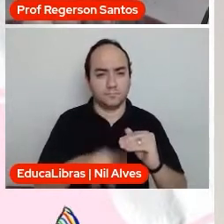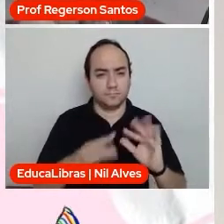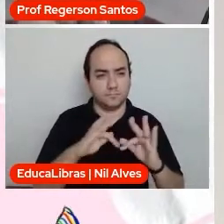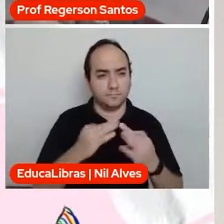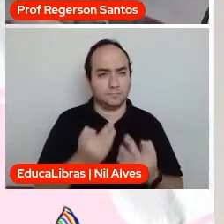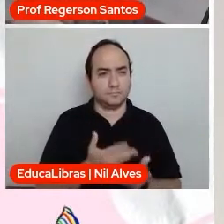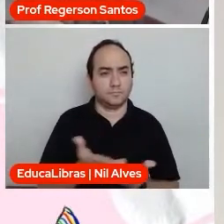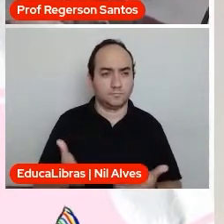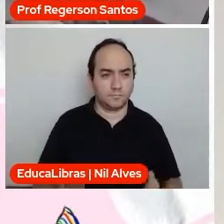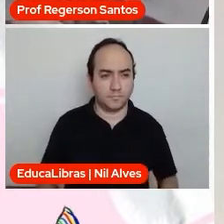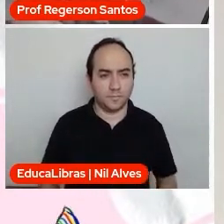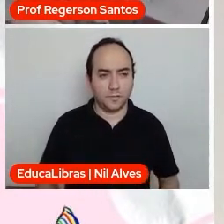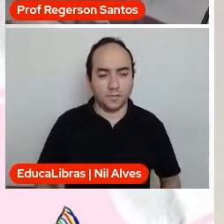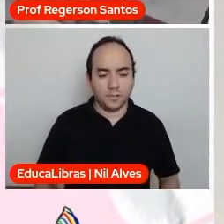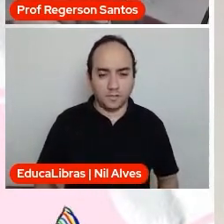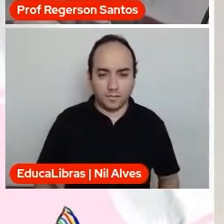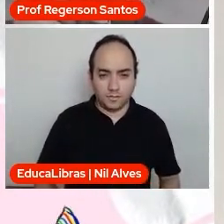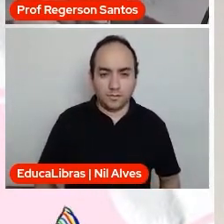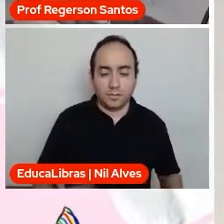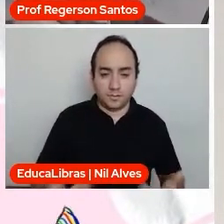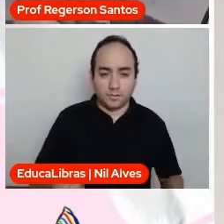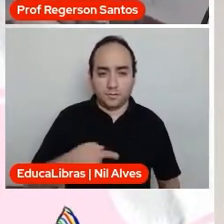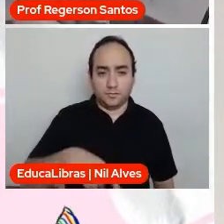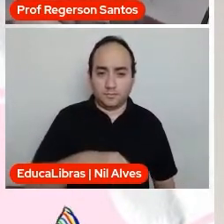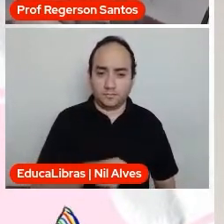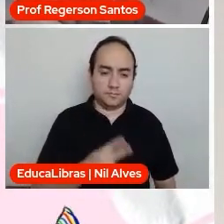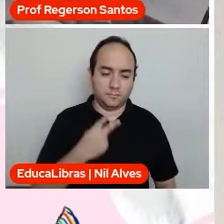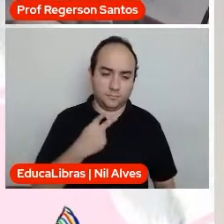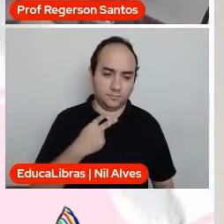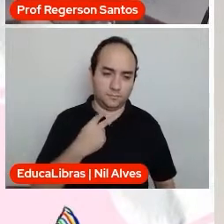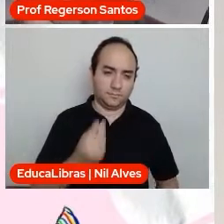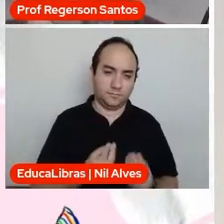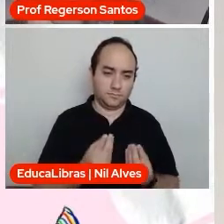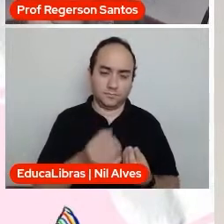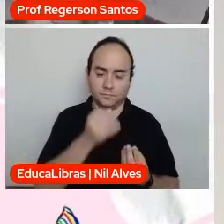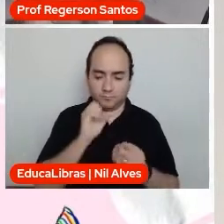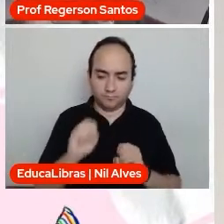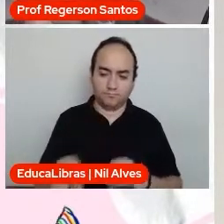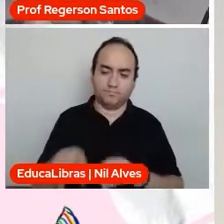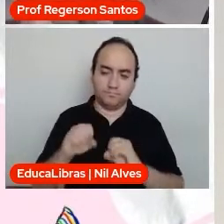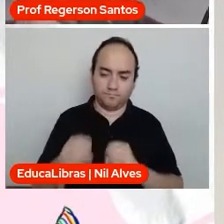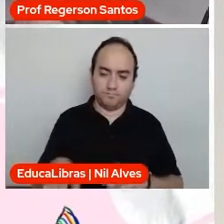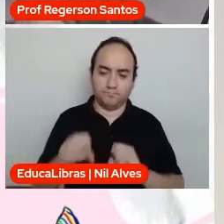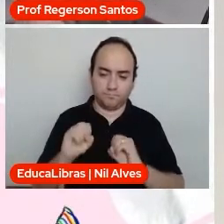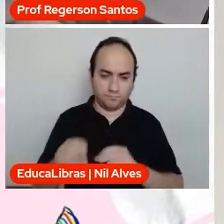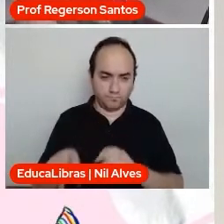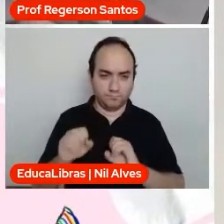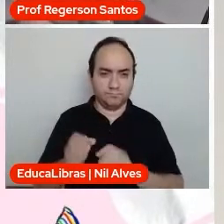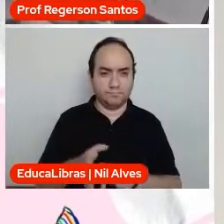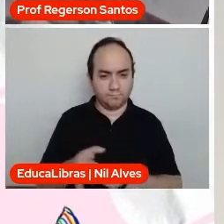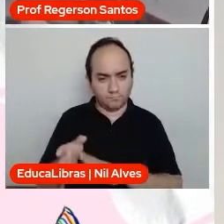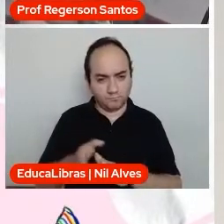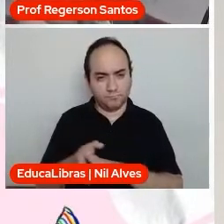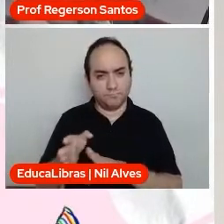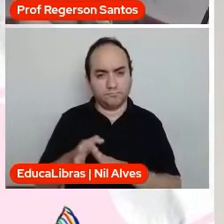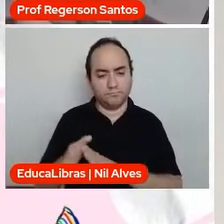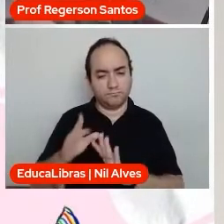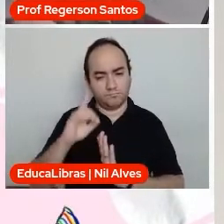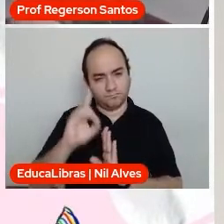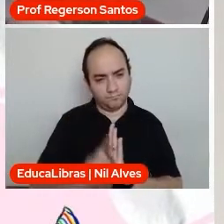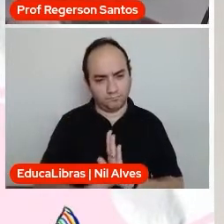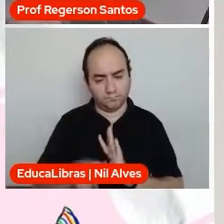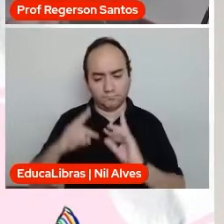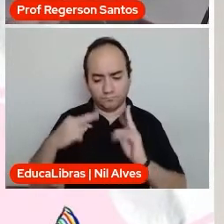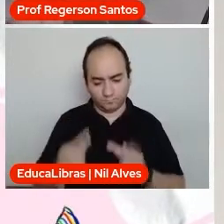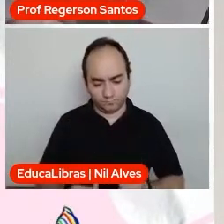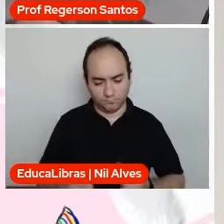atualidade. Então, nós não podemos nos furtar, certo? De dar uma educação de qualidade, de fazer com que os direitos humanos sejam